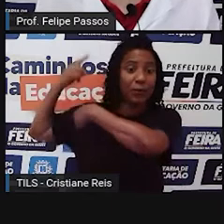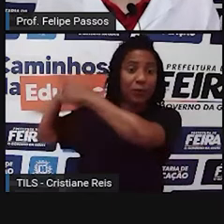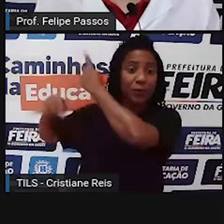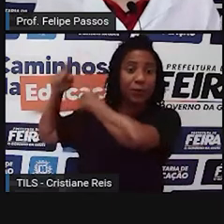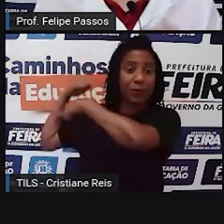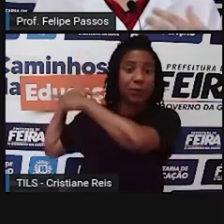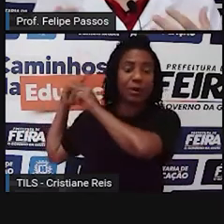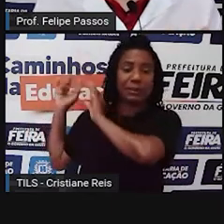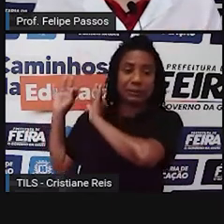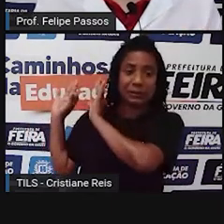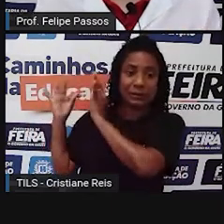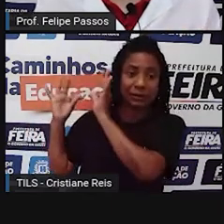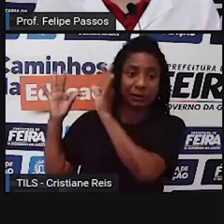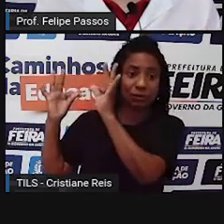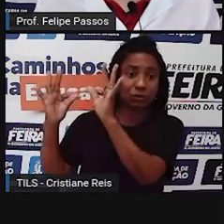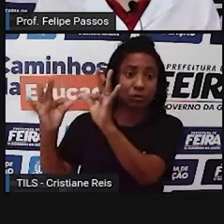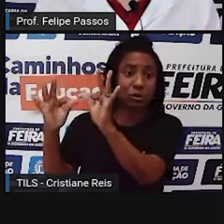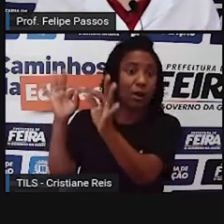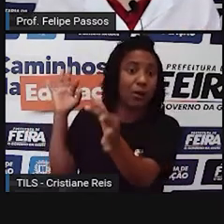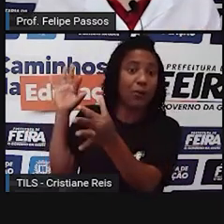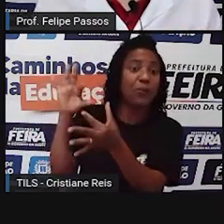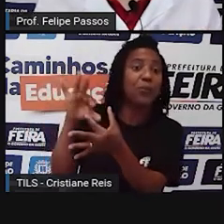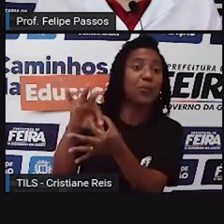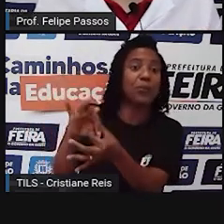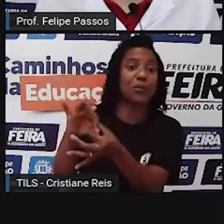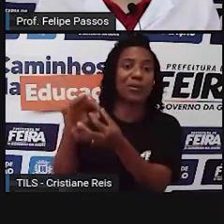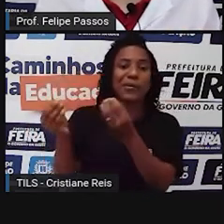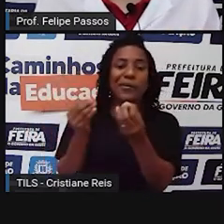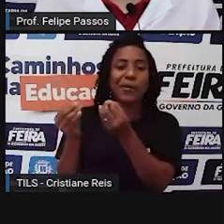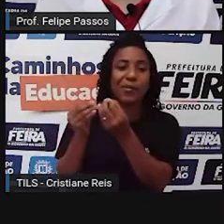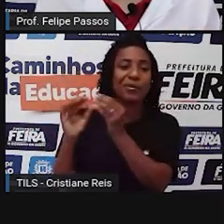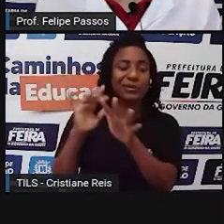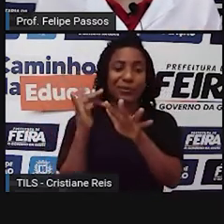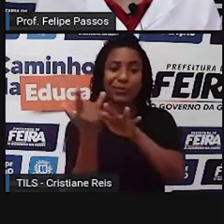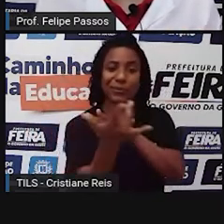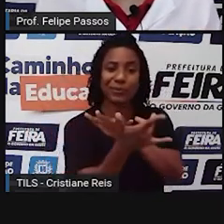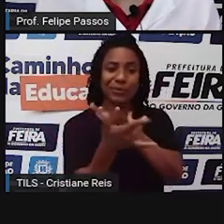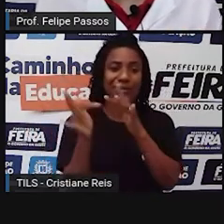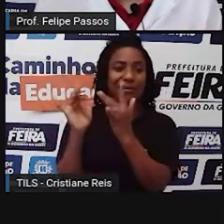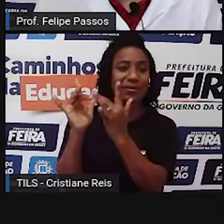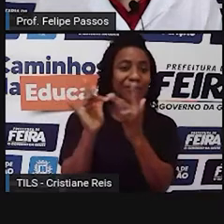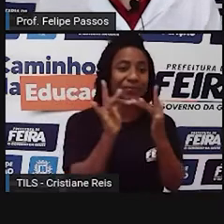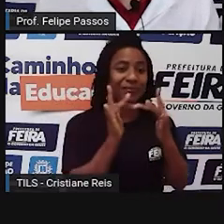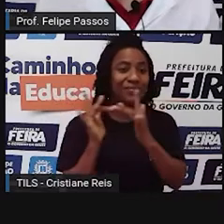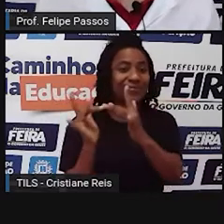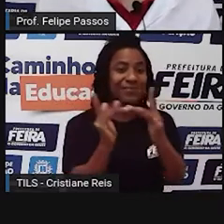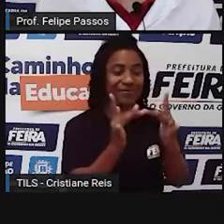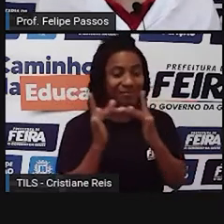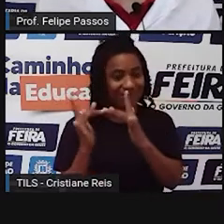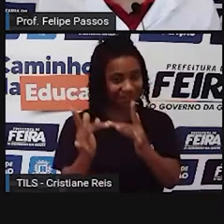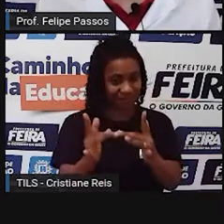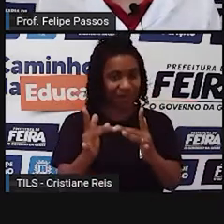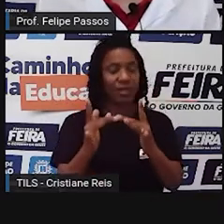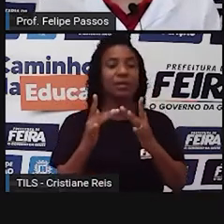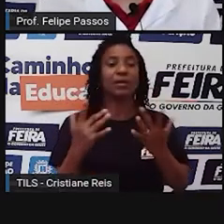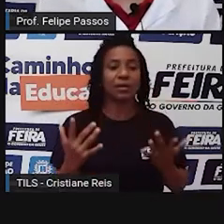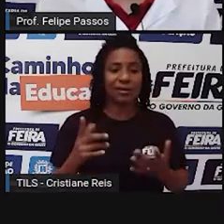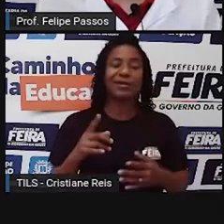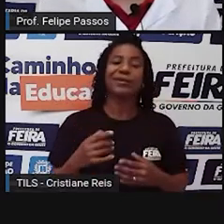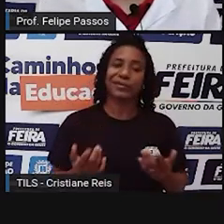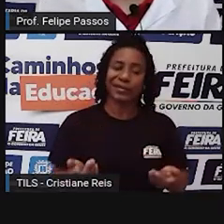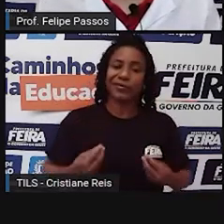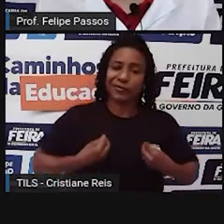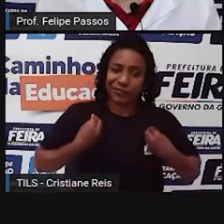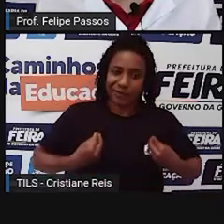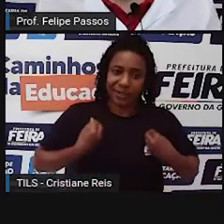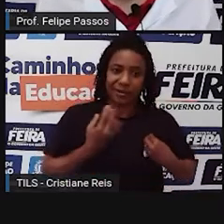tecnologia, de estar sempre conectado das redes sociais. A gente vai discutir sobre isso e quais são os impactos que isso traz para